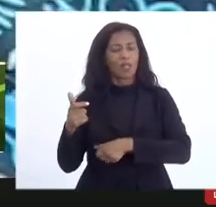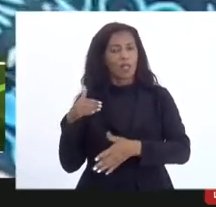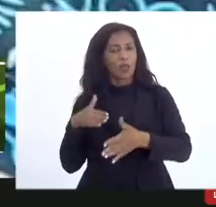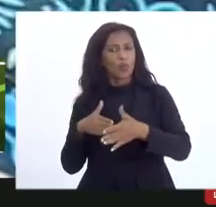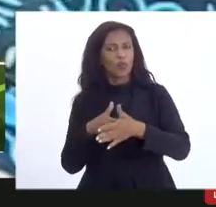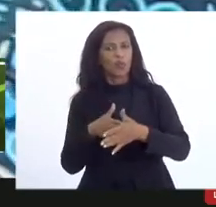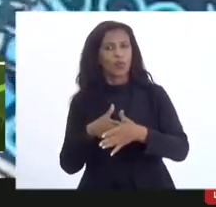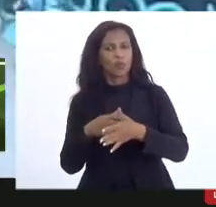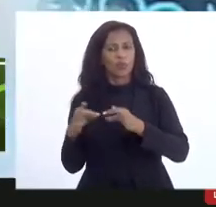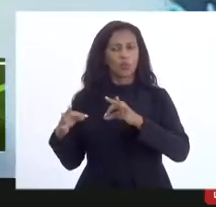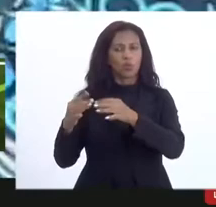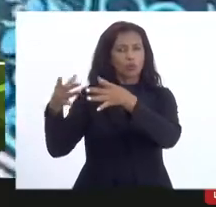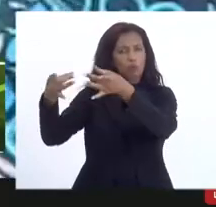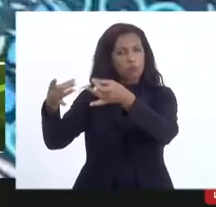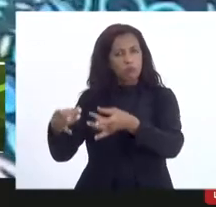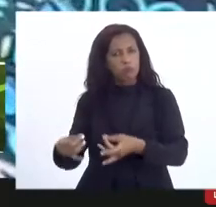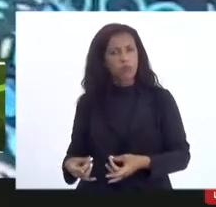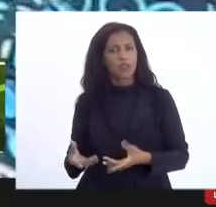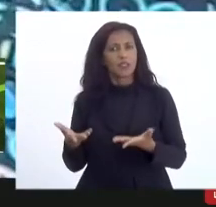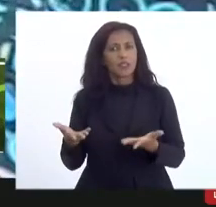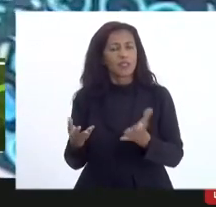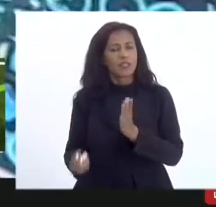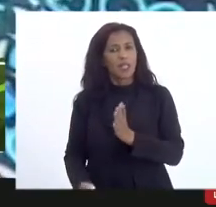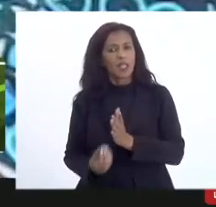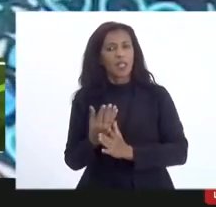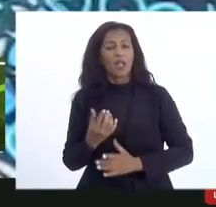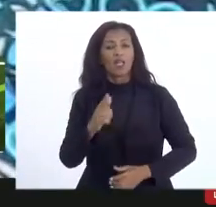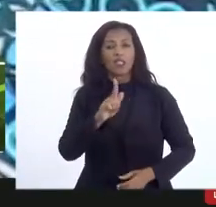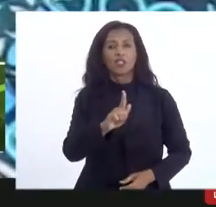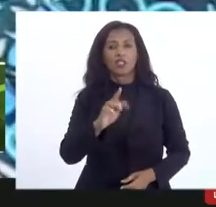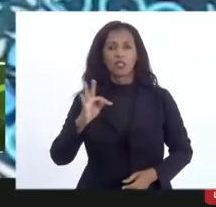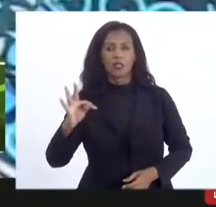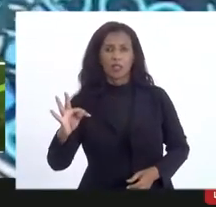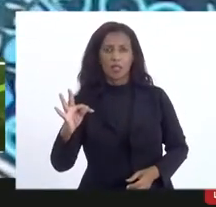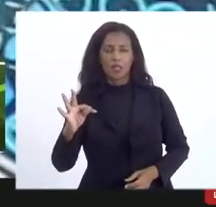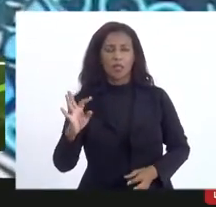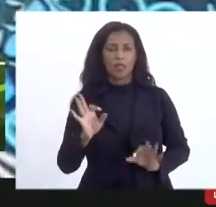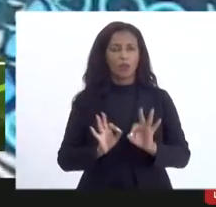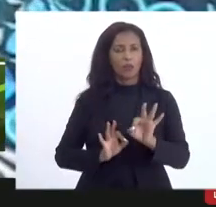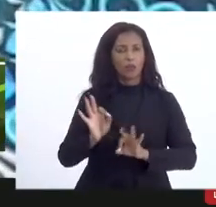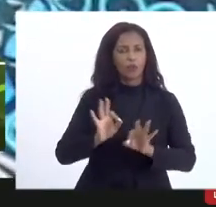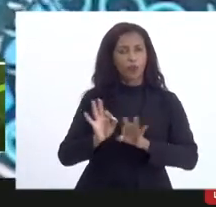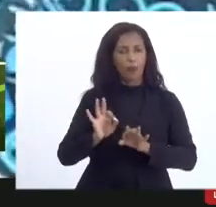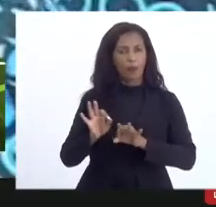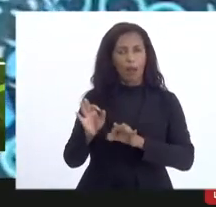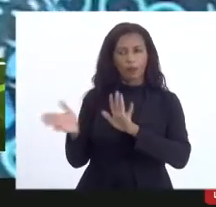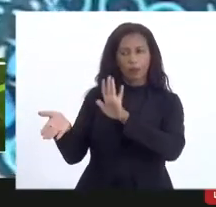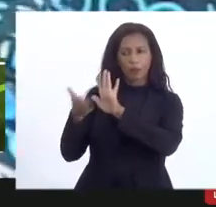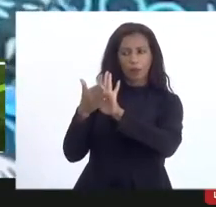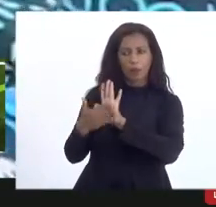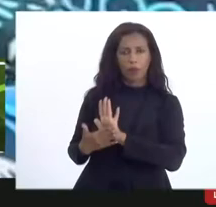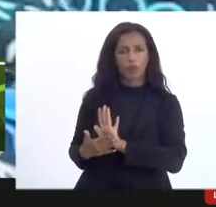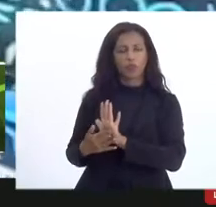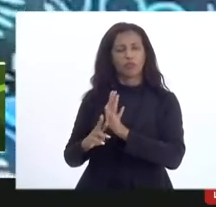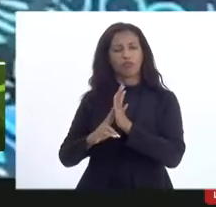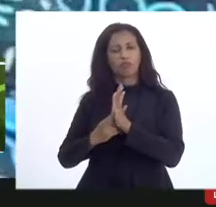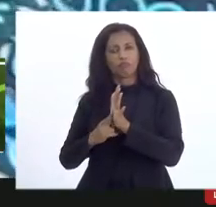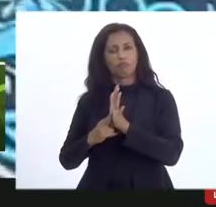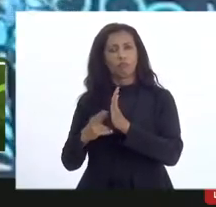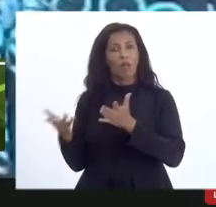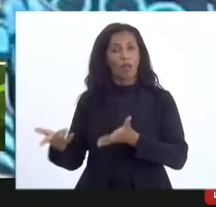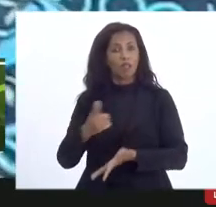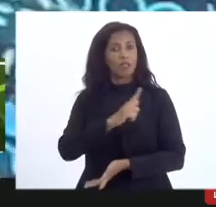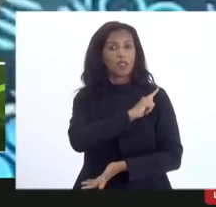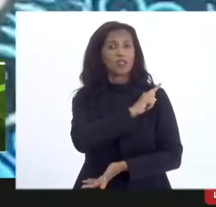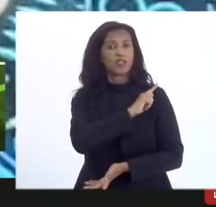contiver todo o detalhamento que seja criado um GT formado e submetido a essa proposta de regulamentação ainda na atual